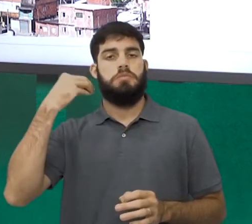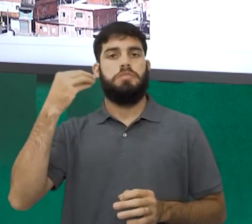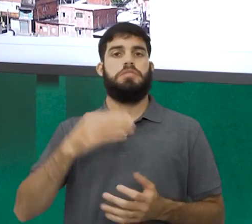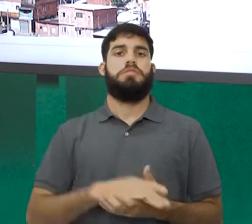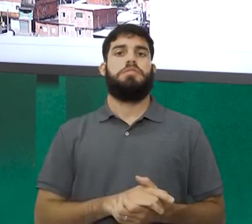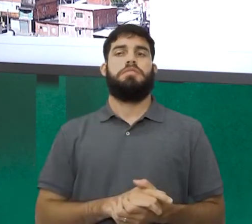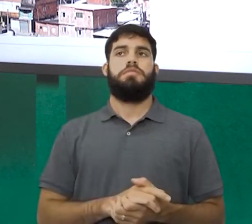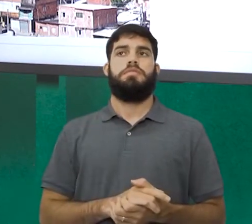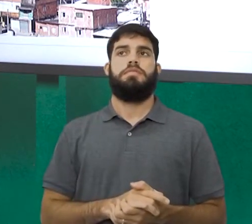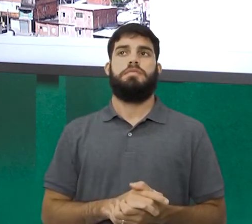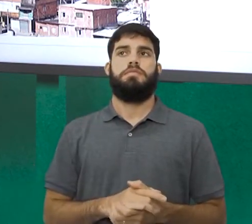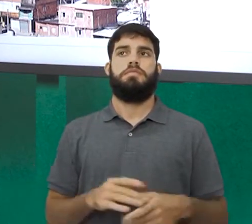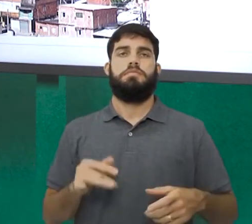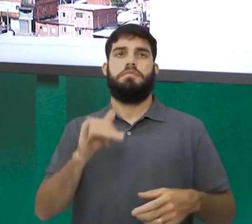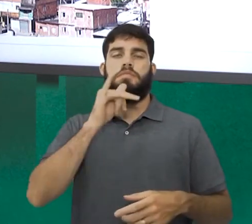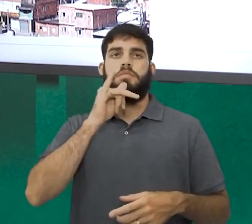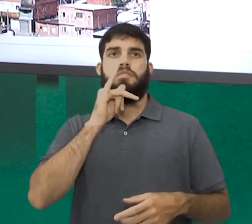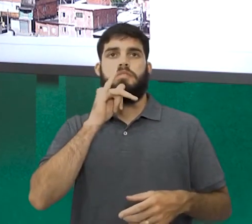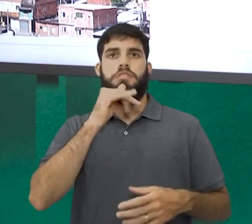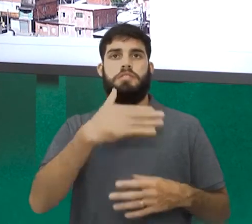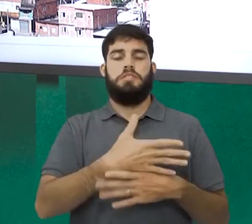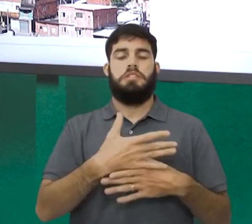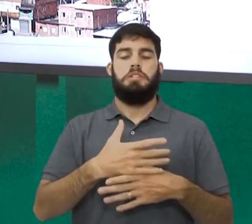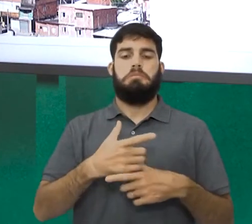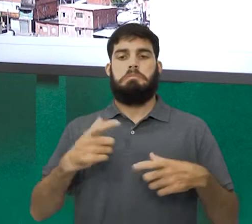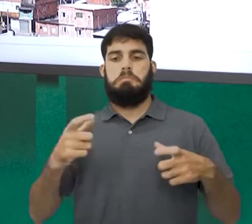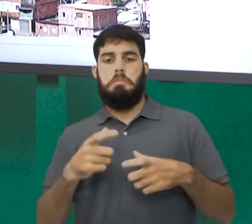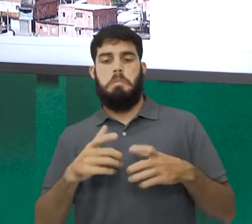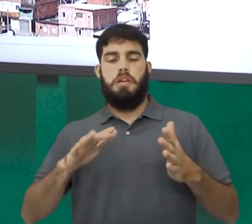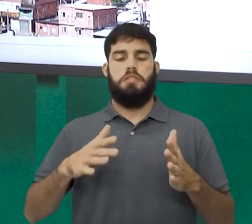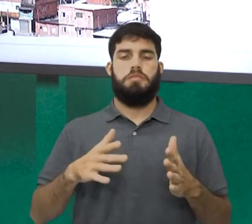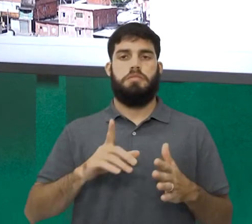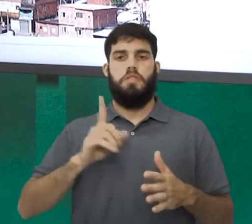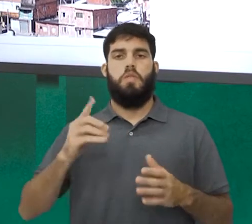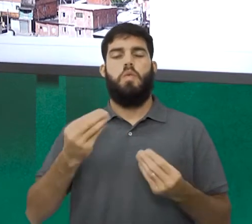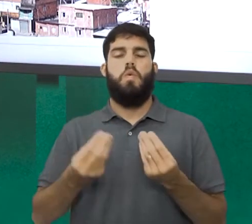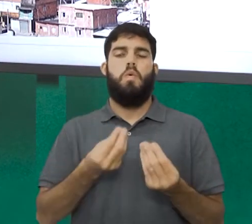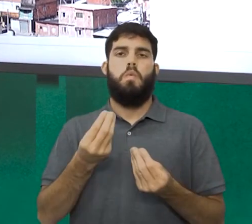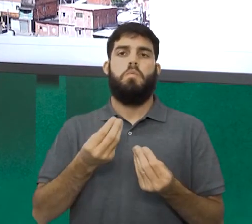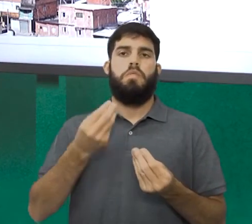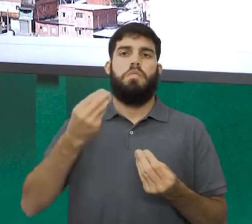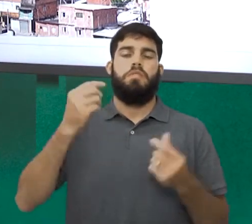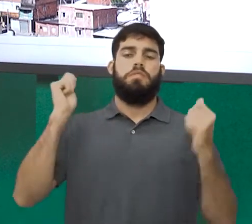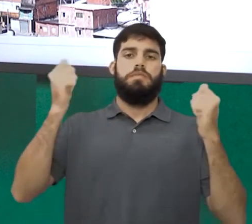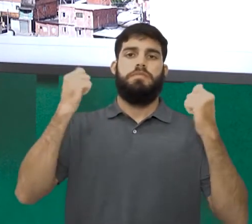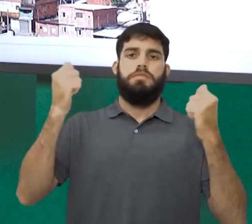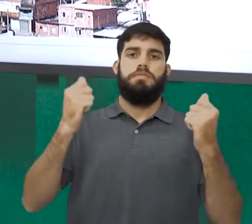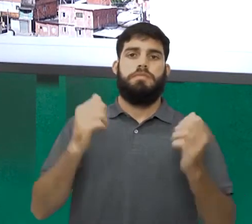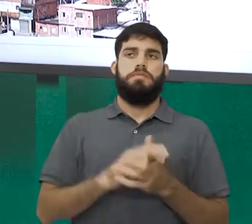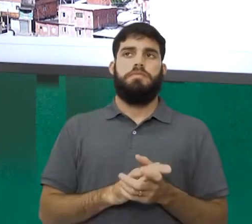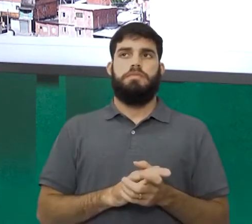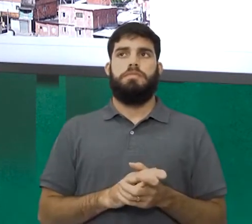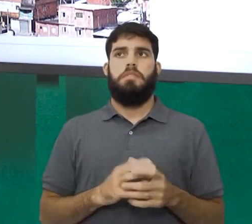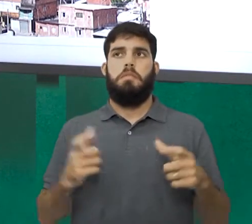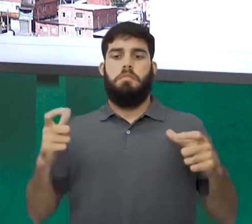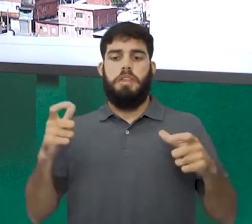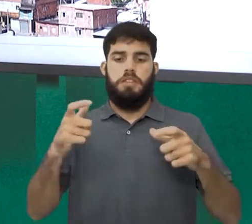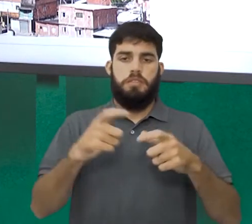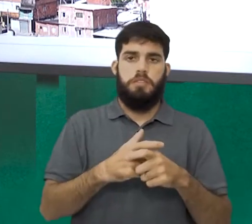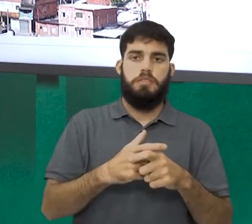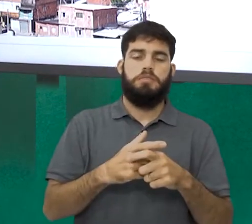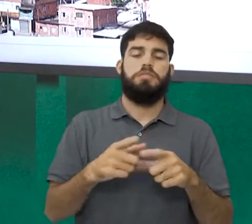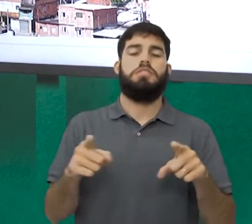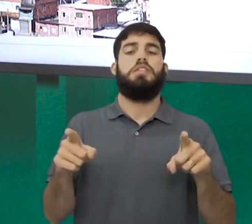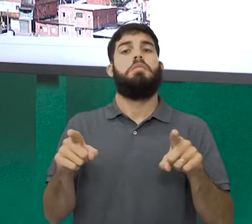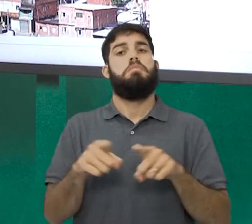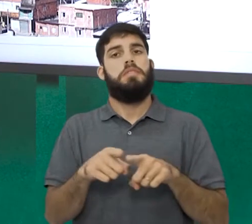No entanto, cidades de Porto e Médio, como Caruaru, Campina Grande, já referidas aqui, e até menores, vivem a